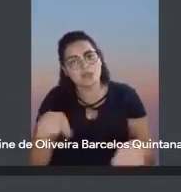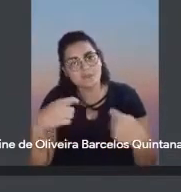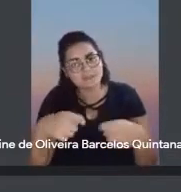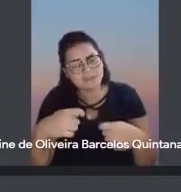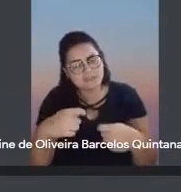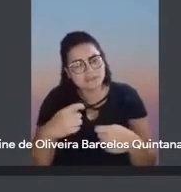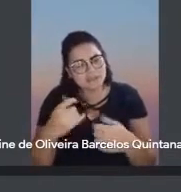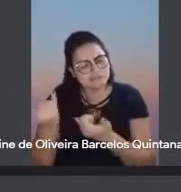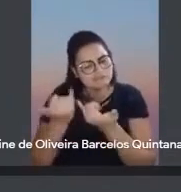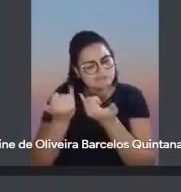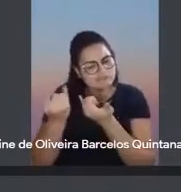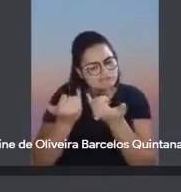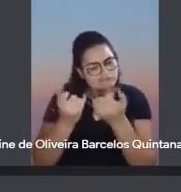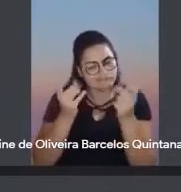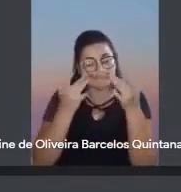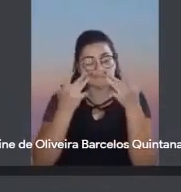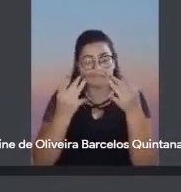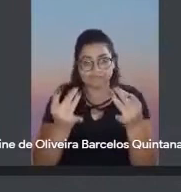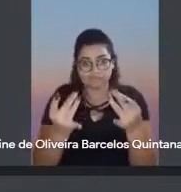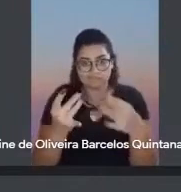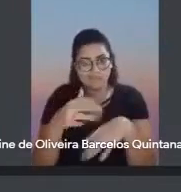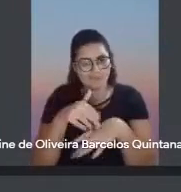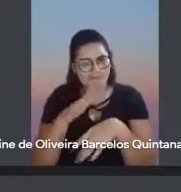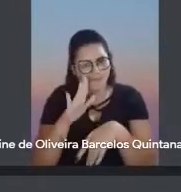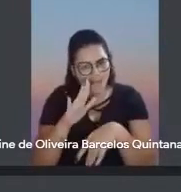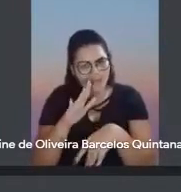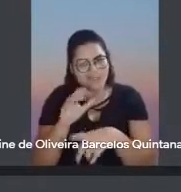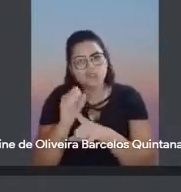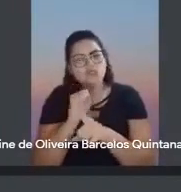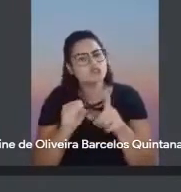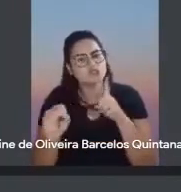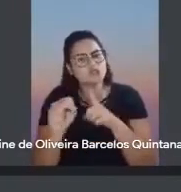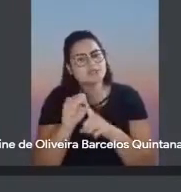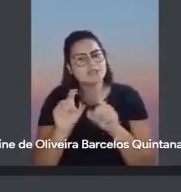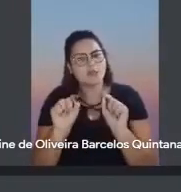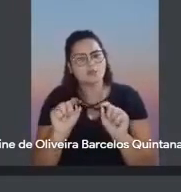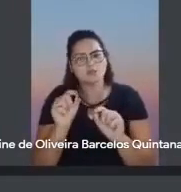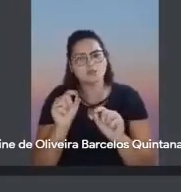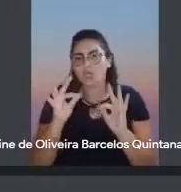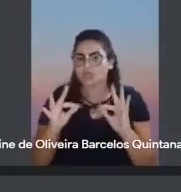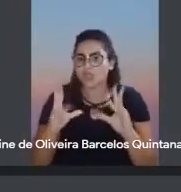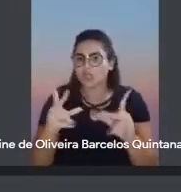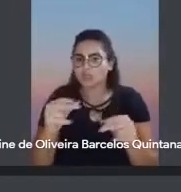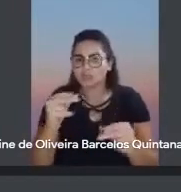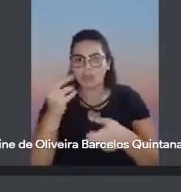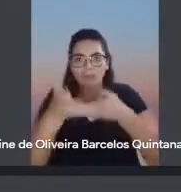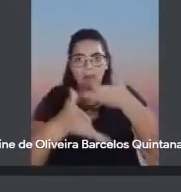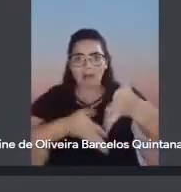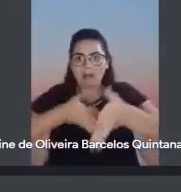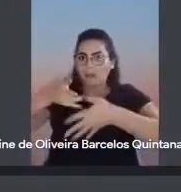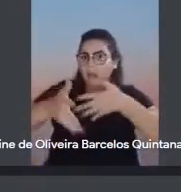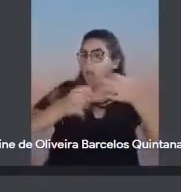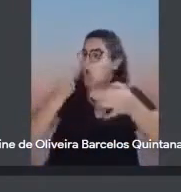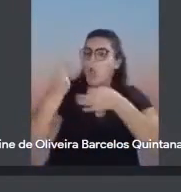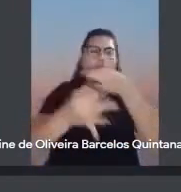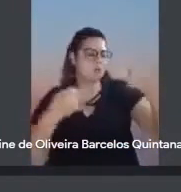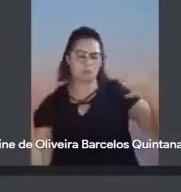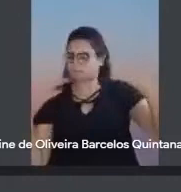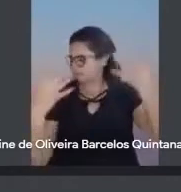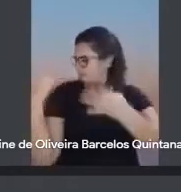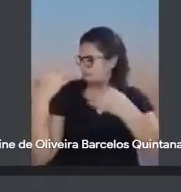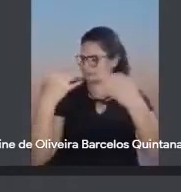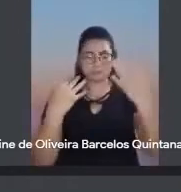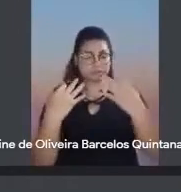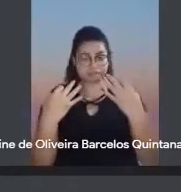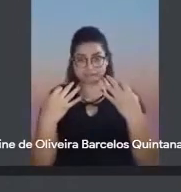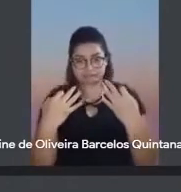mais. A gente está numa sociedade que todo mundo quer falar, todo mundo quer dar a sua opinião. Então, eu tenho opinião, eu tenho opinião,